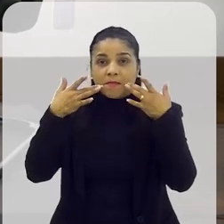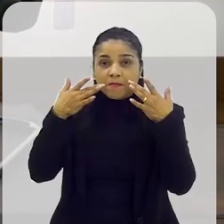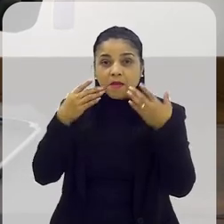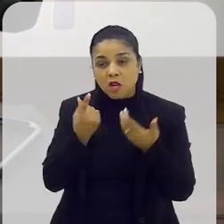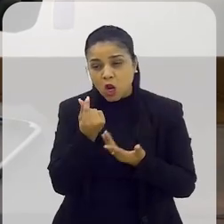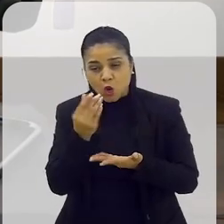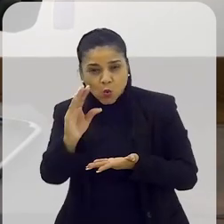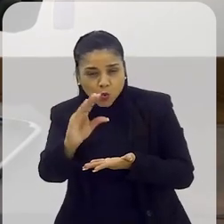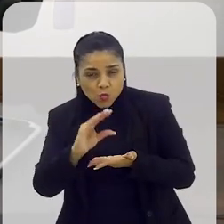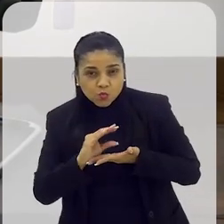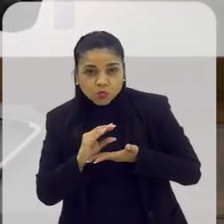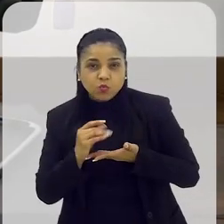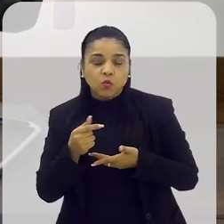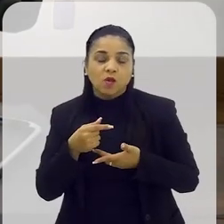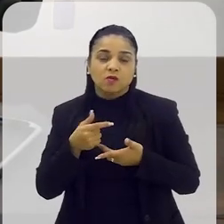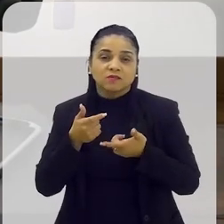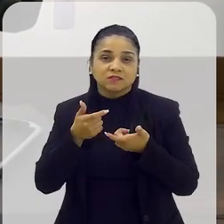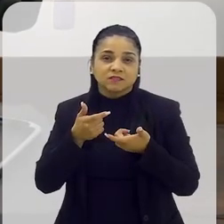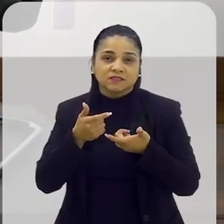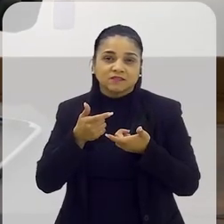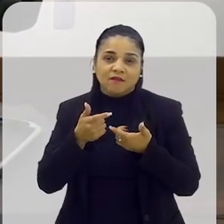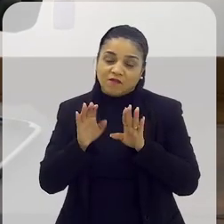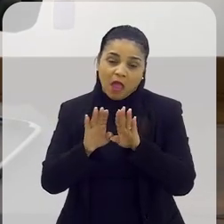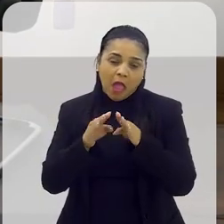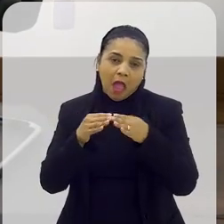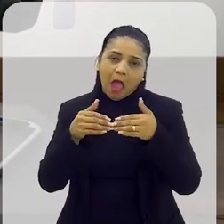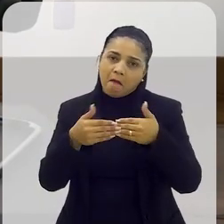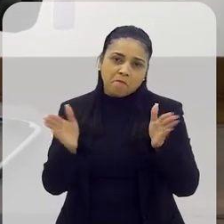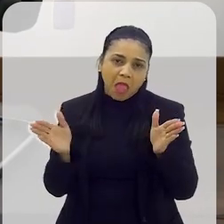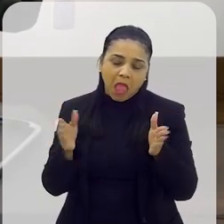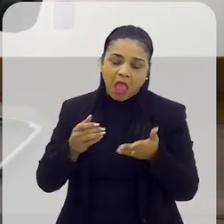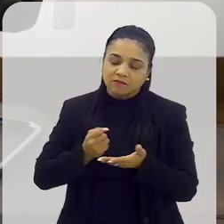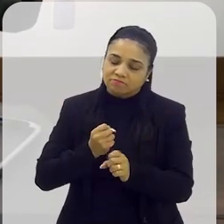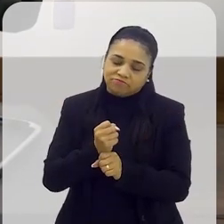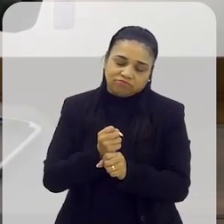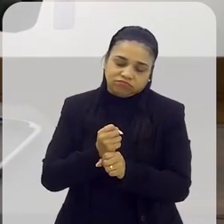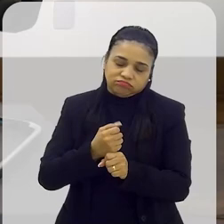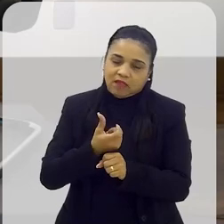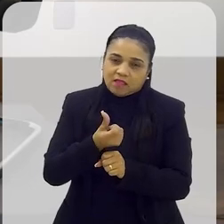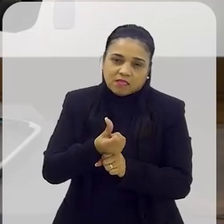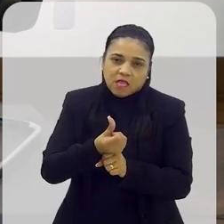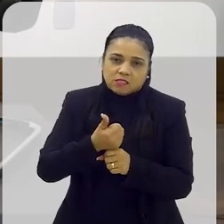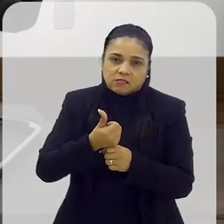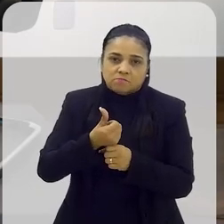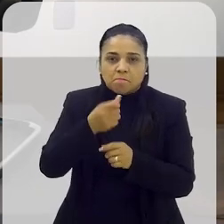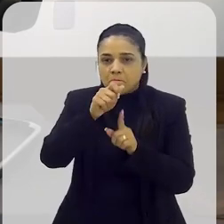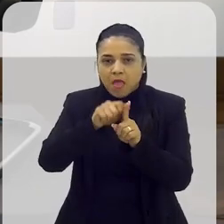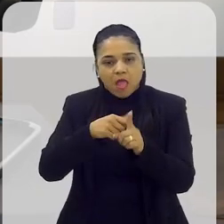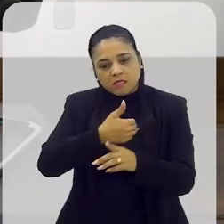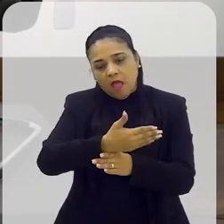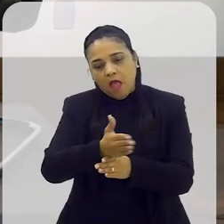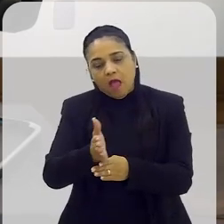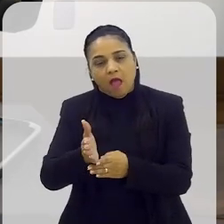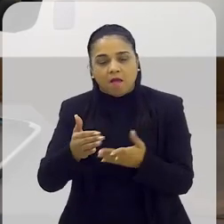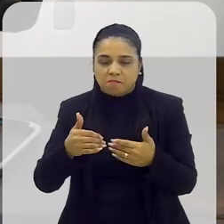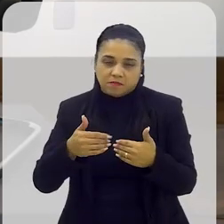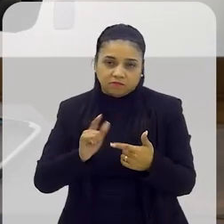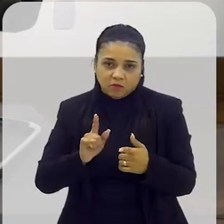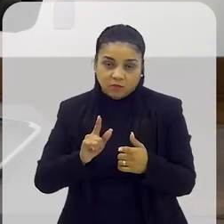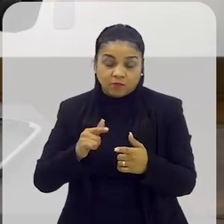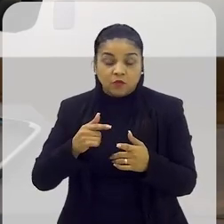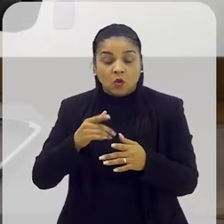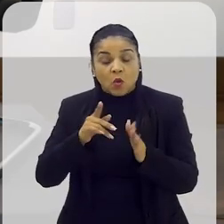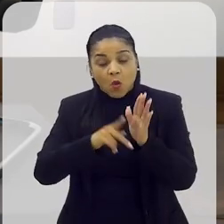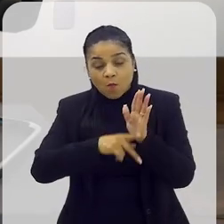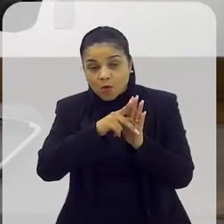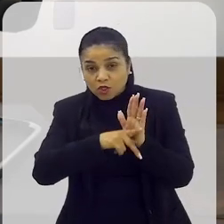o seu lucro, para divulgar. Não vai ficar com aquele botiquim aberto mais do que um ano, mais de seis meses. Quando você faz o botiquim,